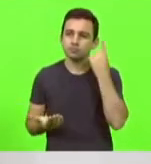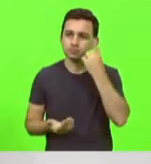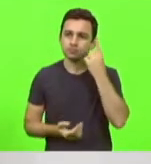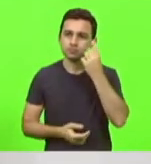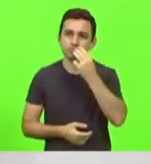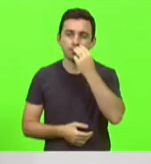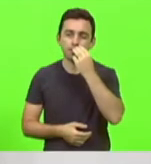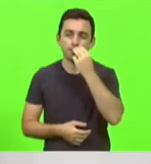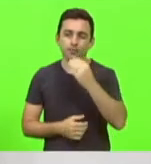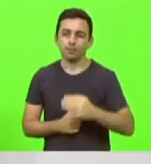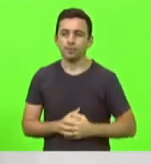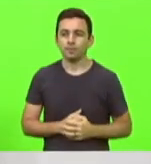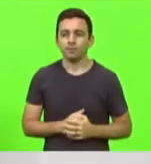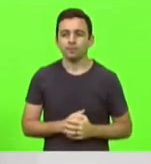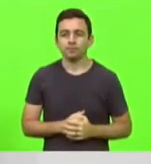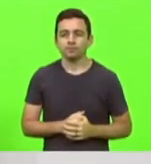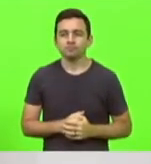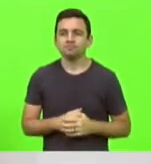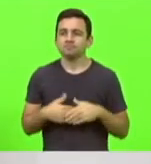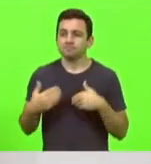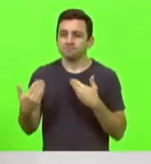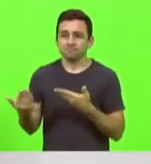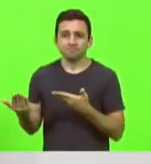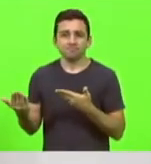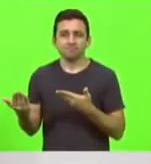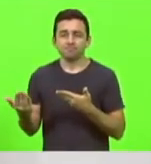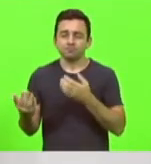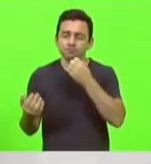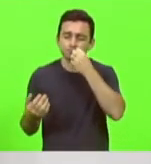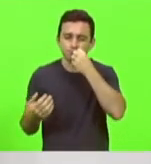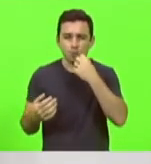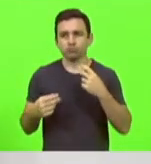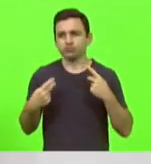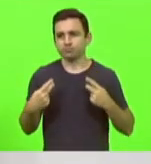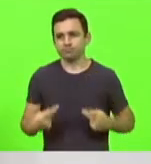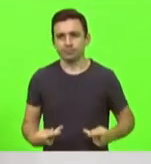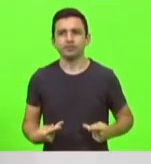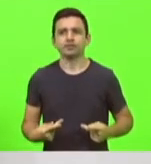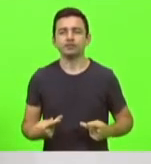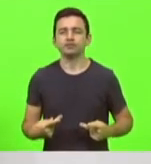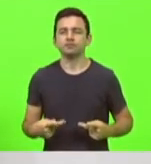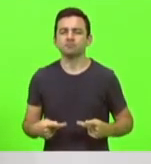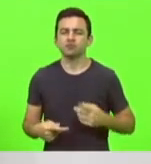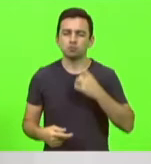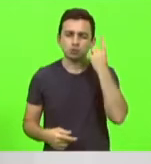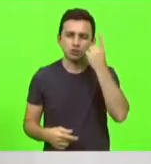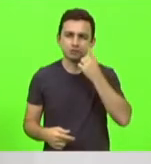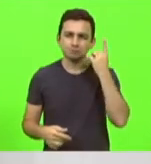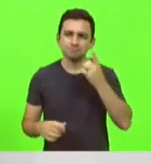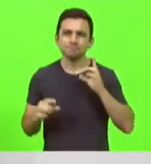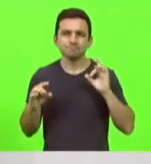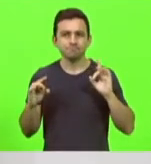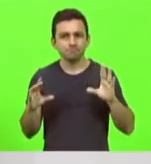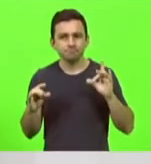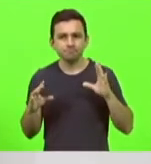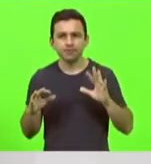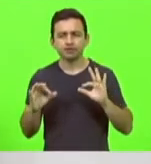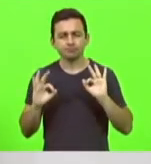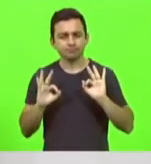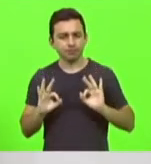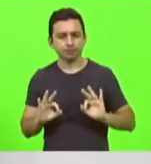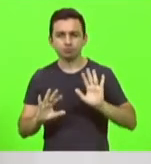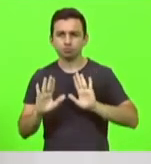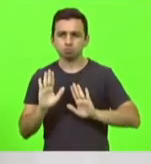Sopelsa, um grande ser humano, um grande deputado, de muita prudência,